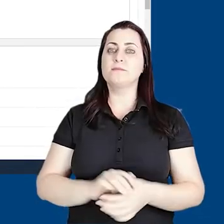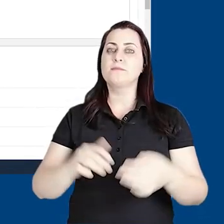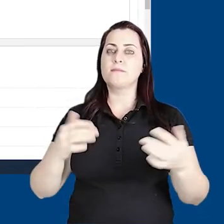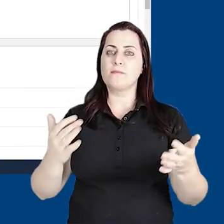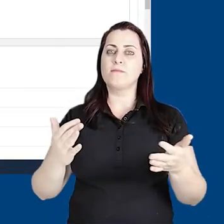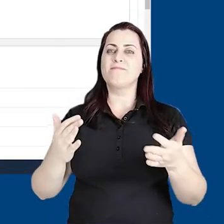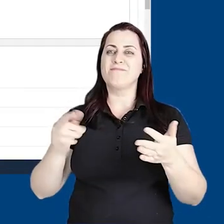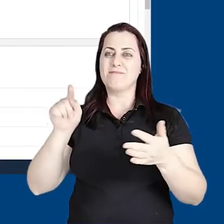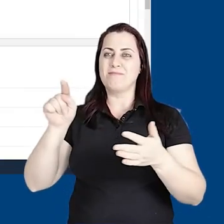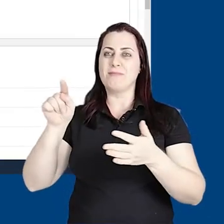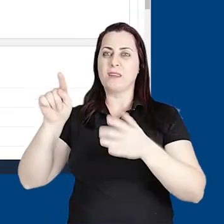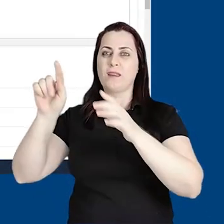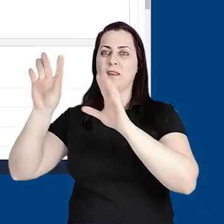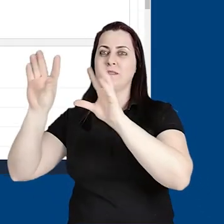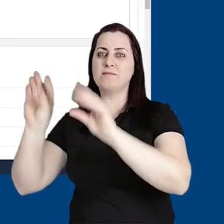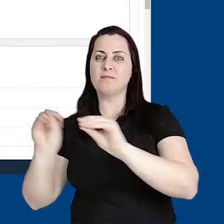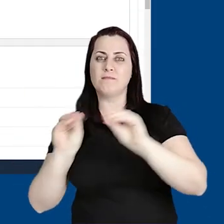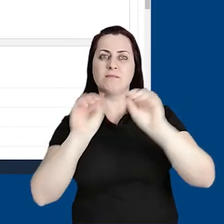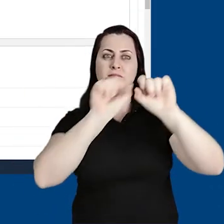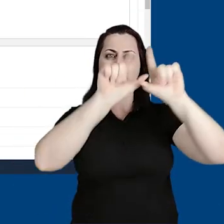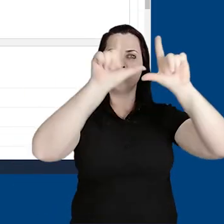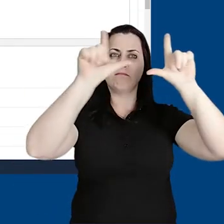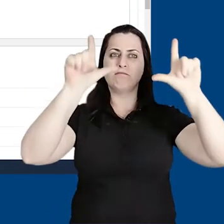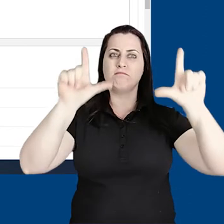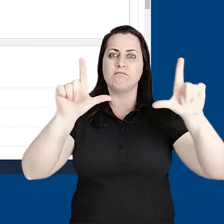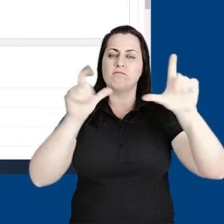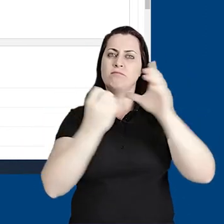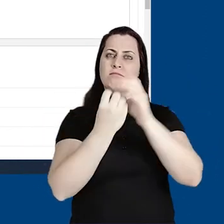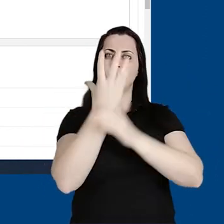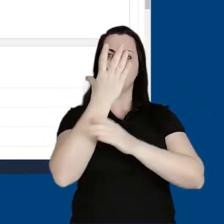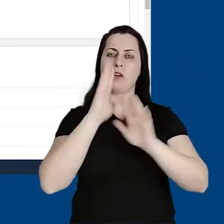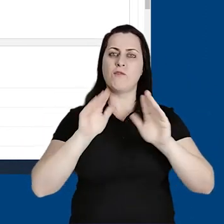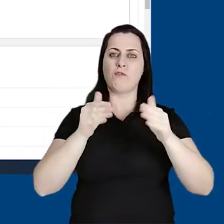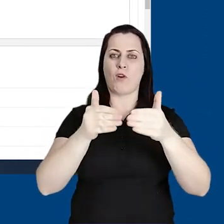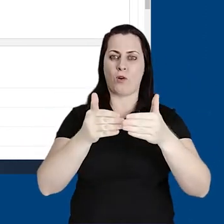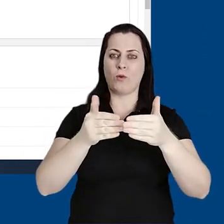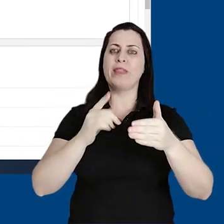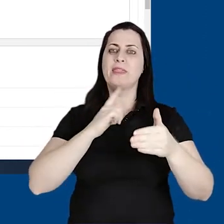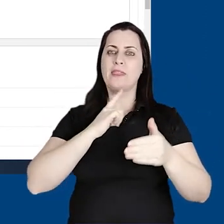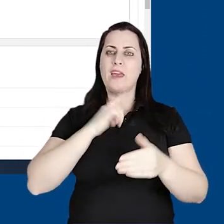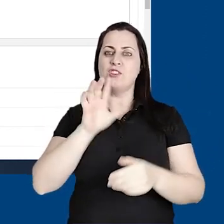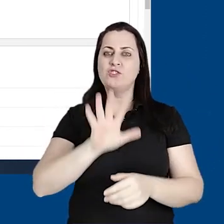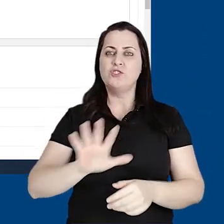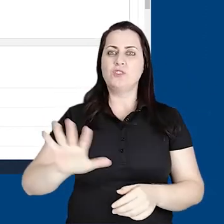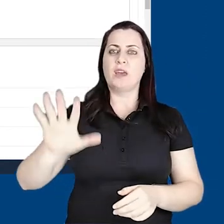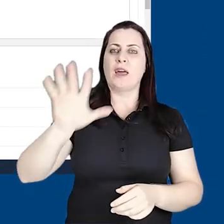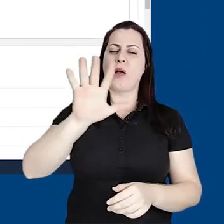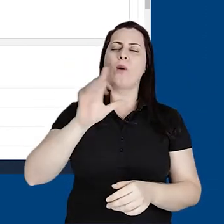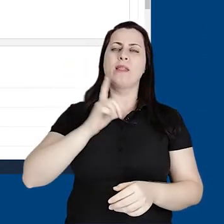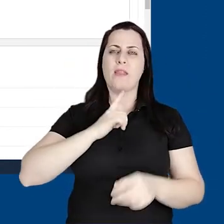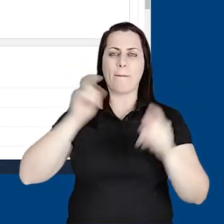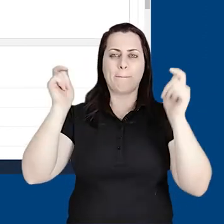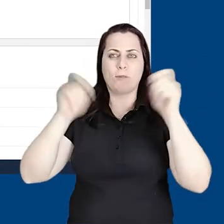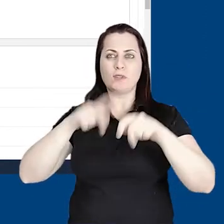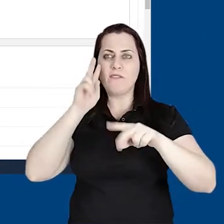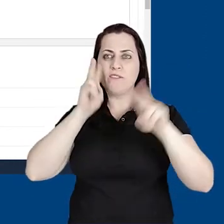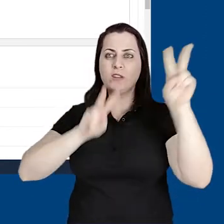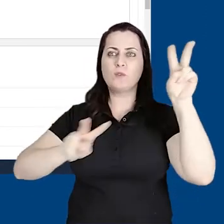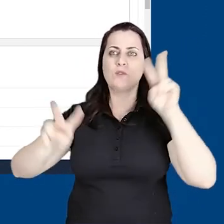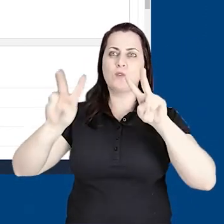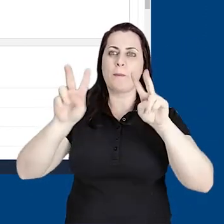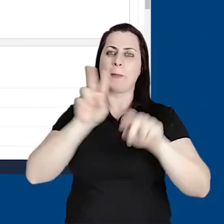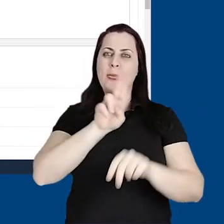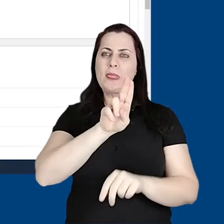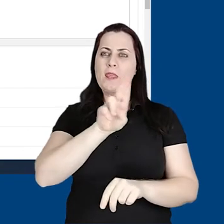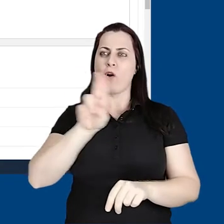E somos direcionados para uma página de criação do fórum. Aqui temos a seção geral onde é possível visualizar